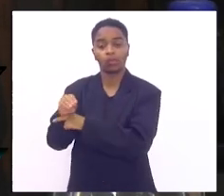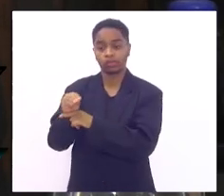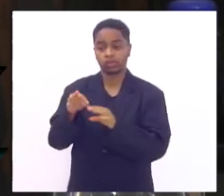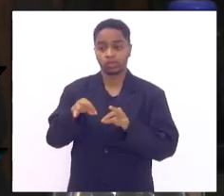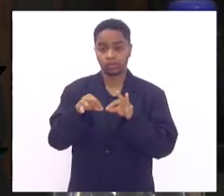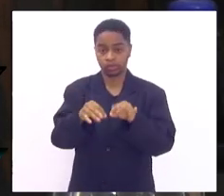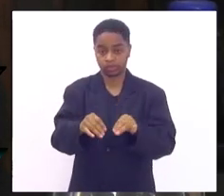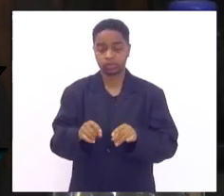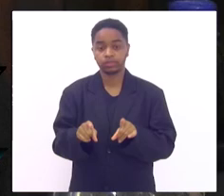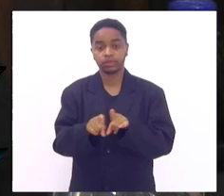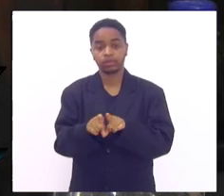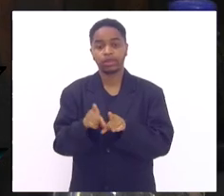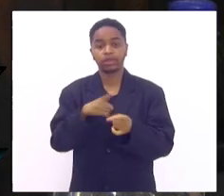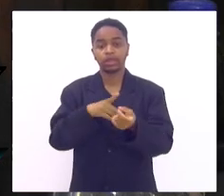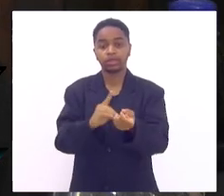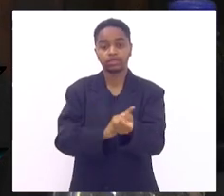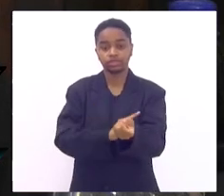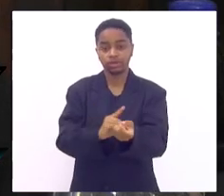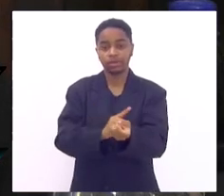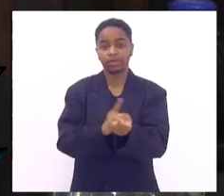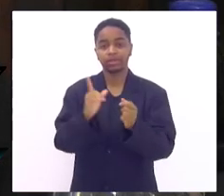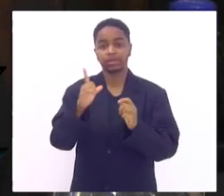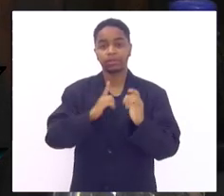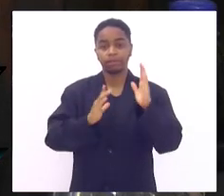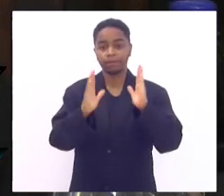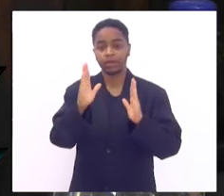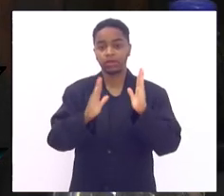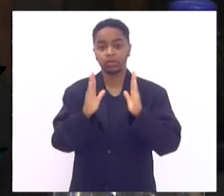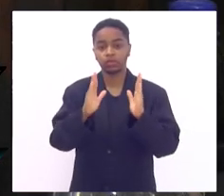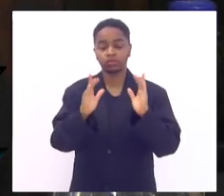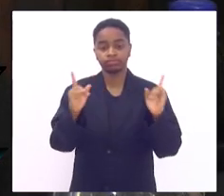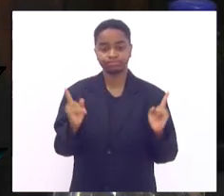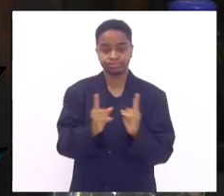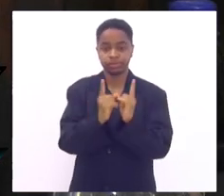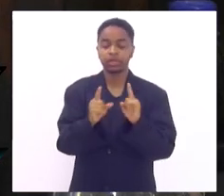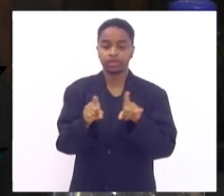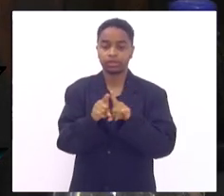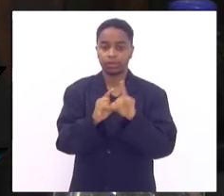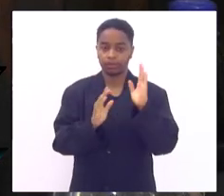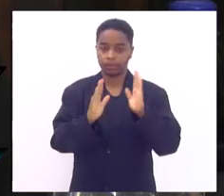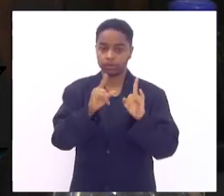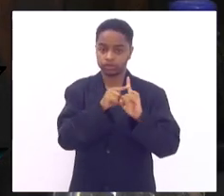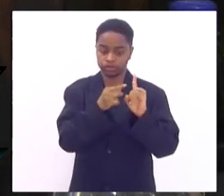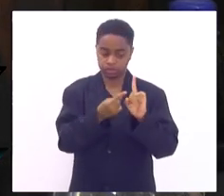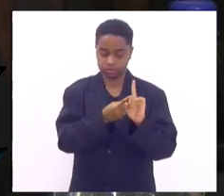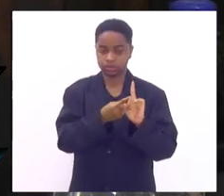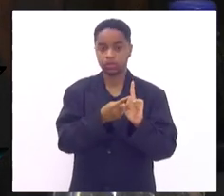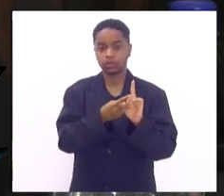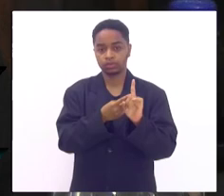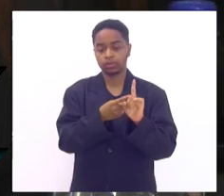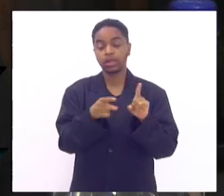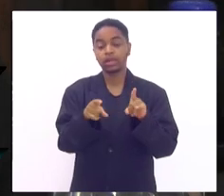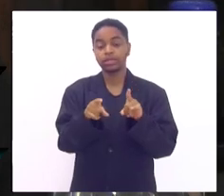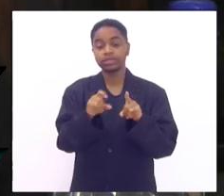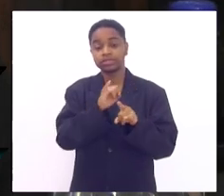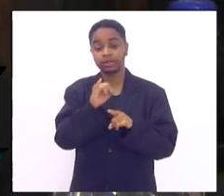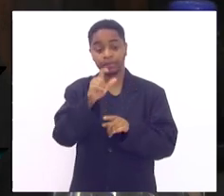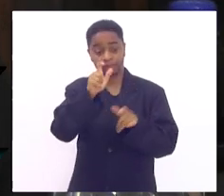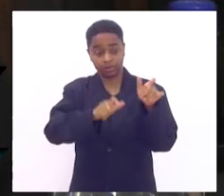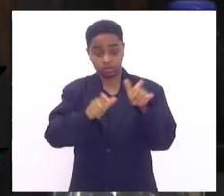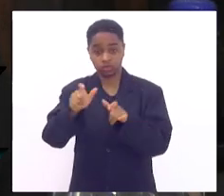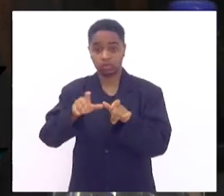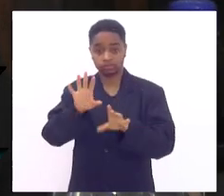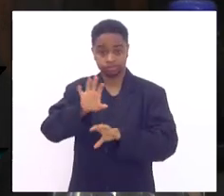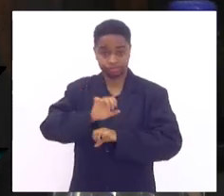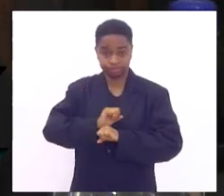e tem aquela diabetes que é transitória que gestacional que é muito comum também e que o paciente a paciente teve diabetes gestacional